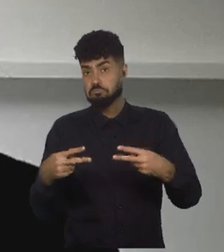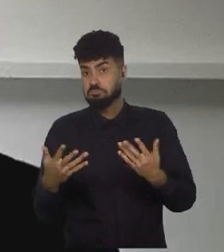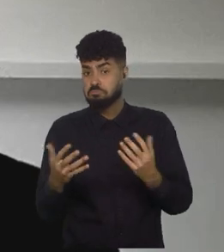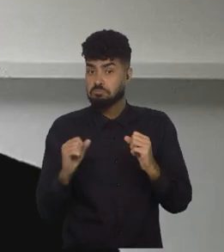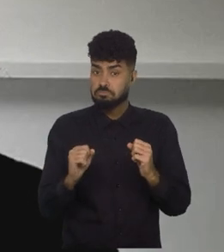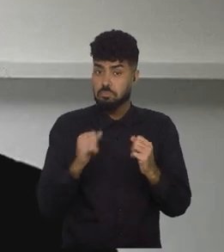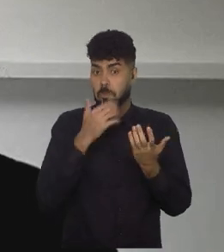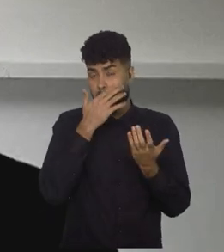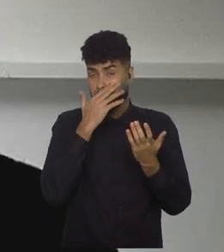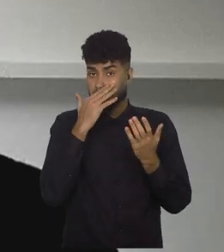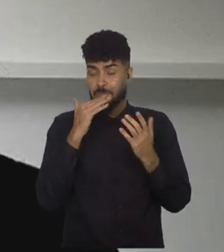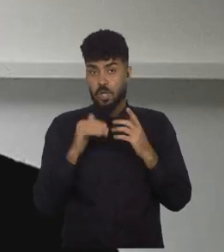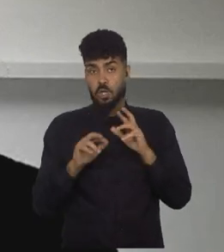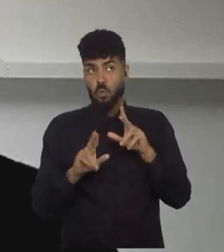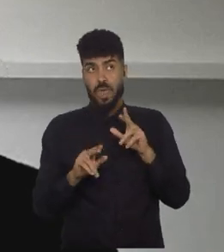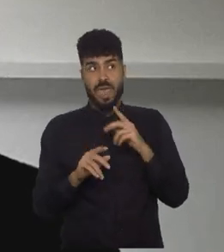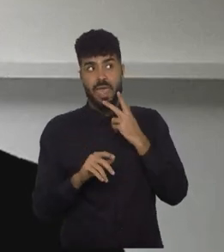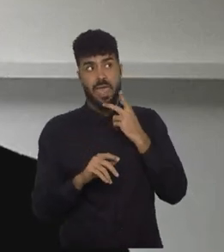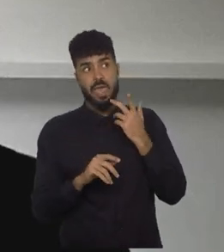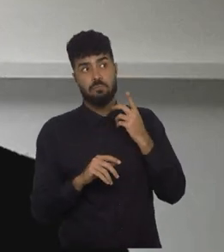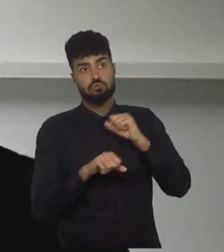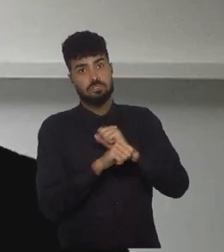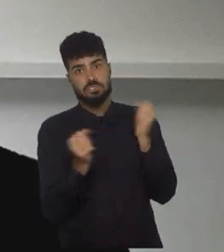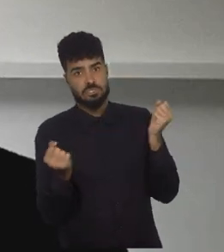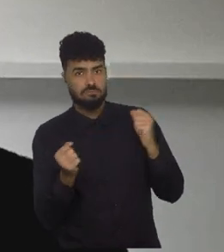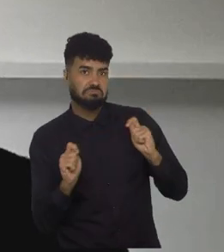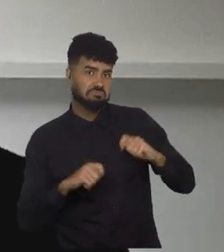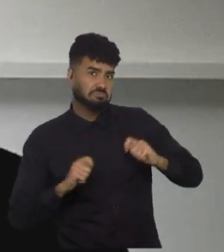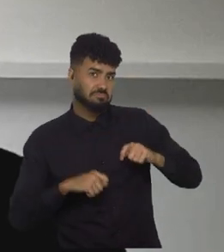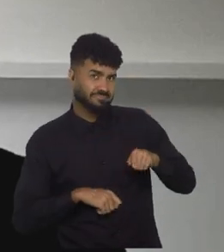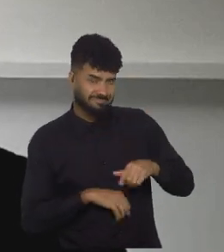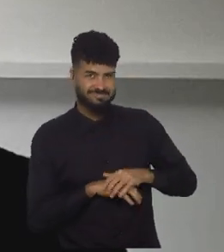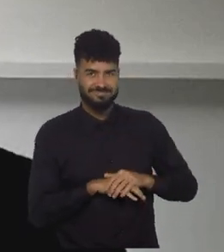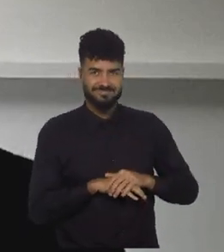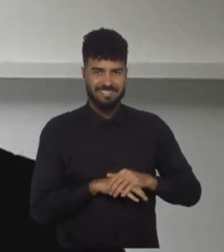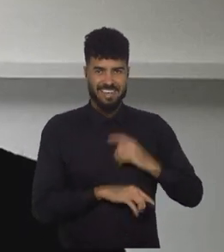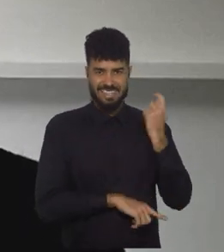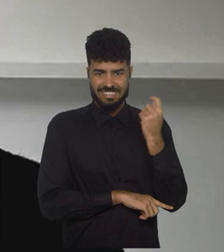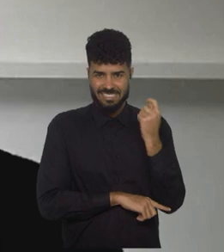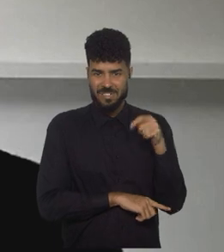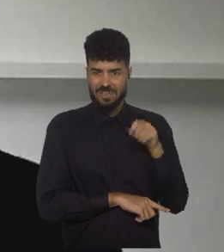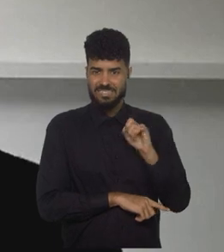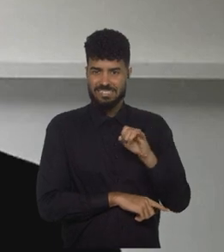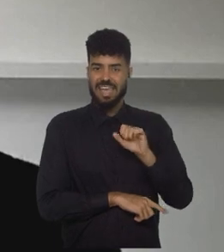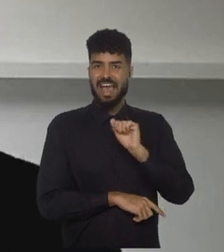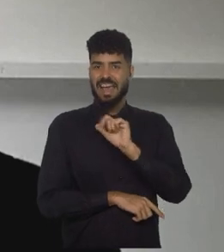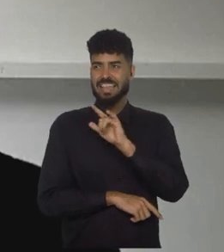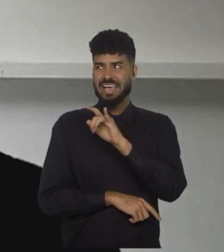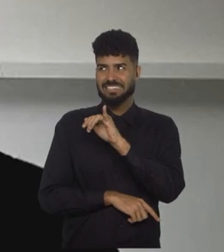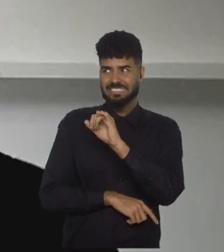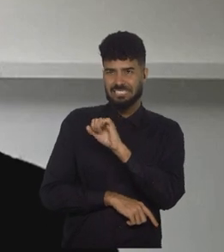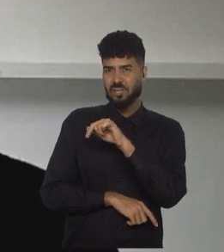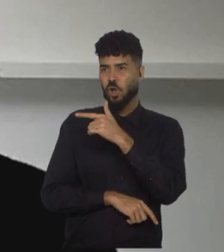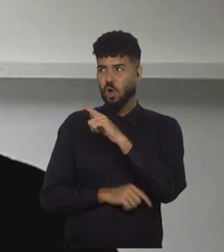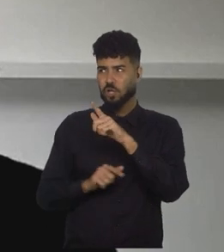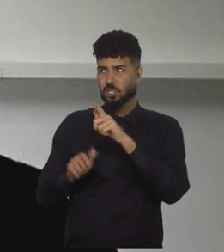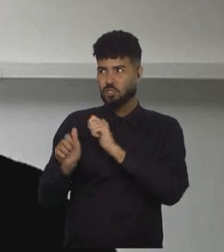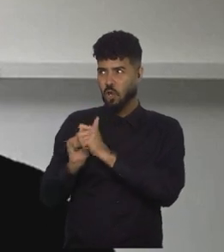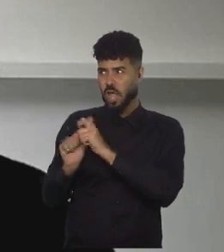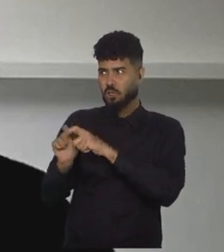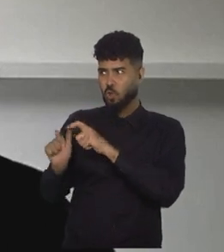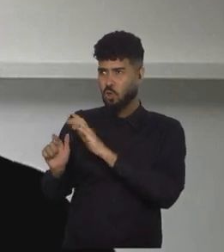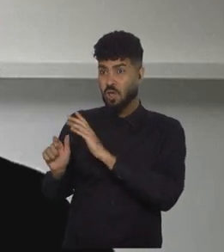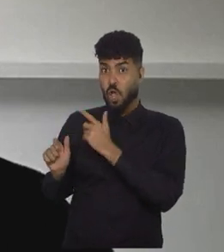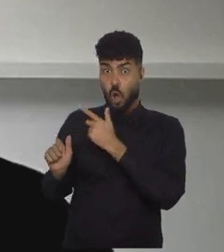nenhum absurdo de nenhuma maneira. Então, acho que é uma seleção que, mesmo com a audiência dessas jogadoras, continua tendo uma